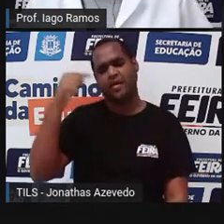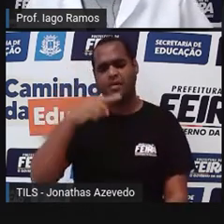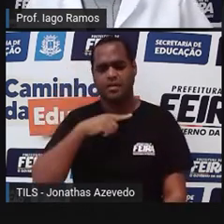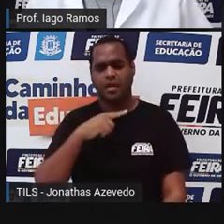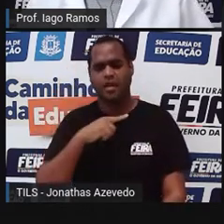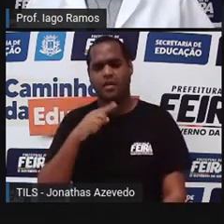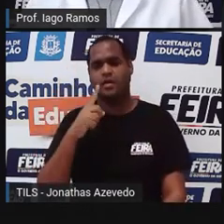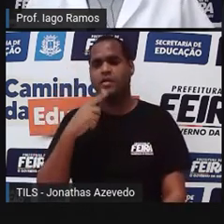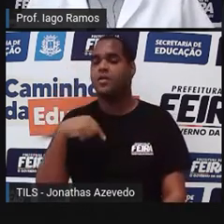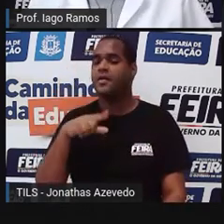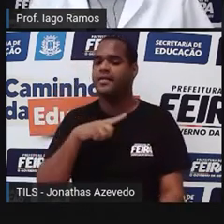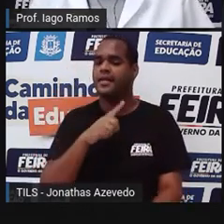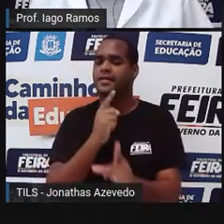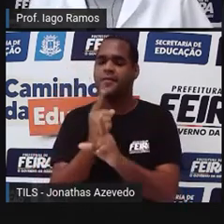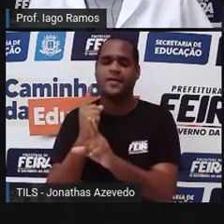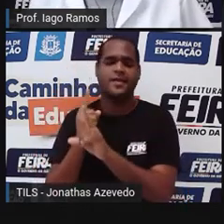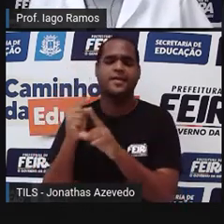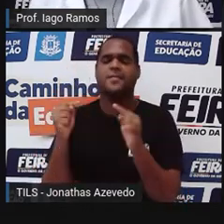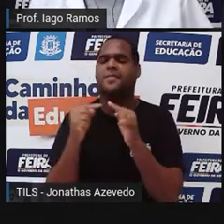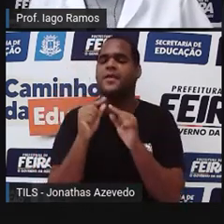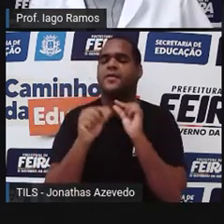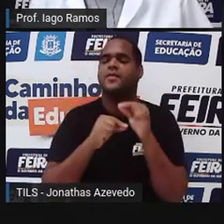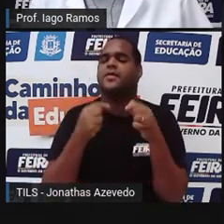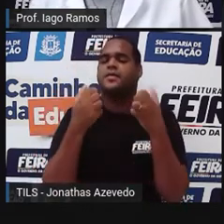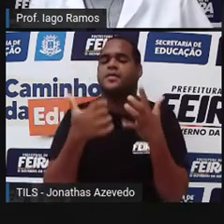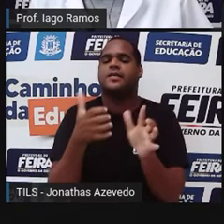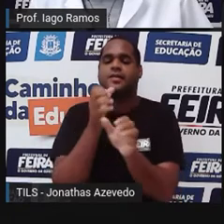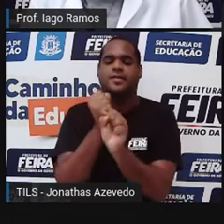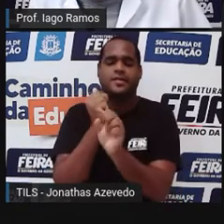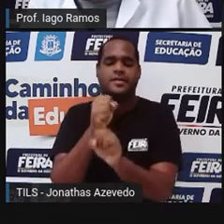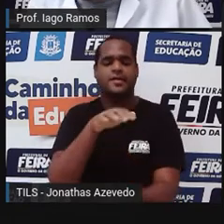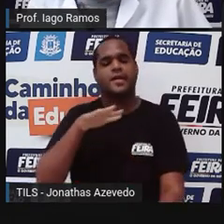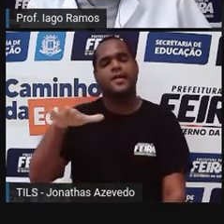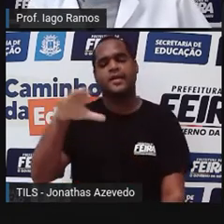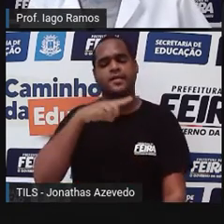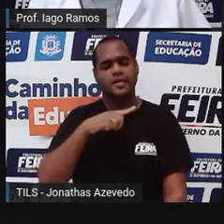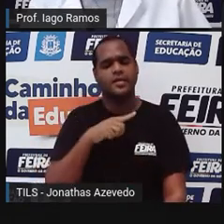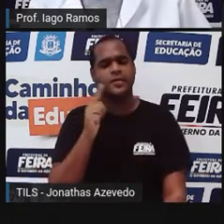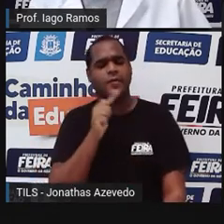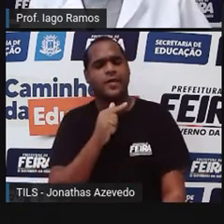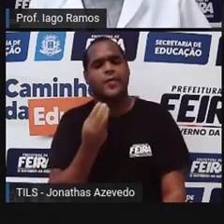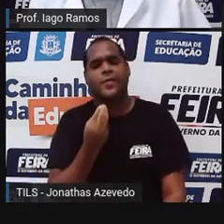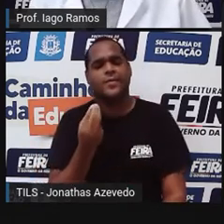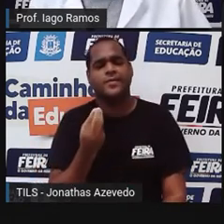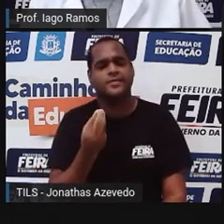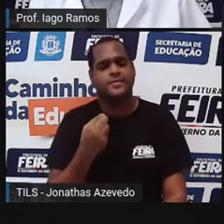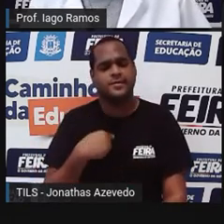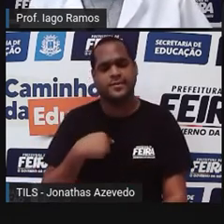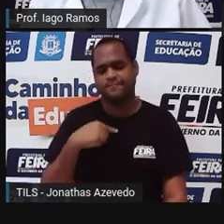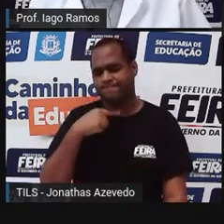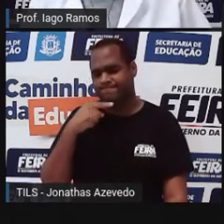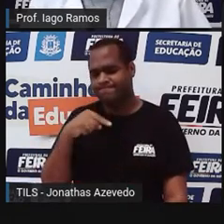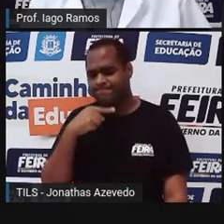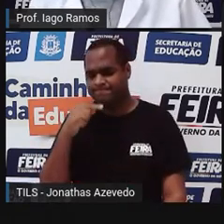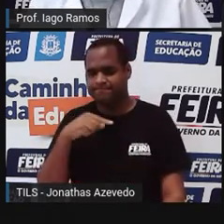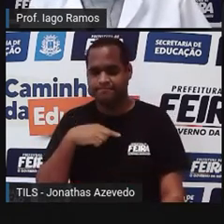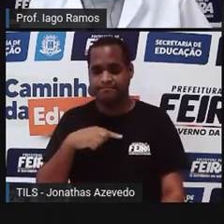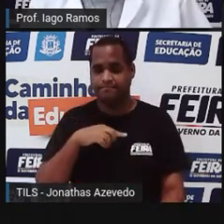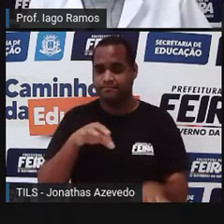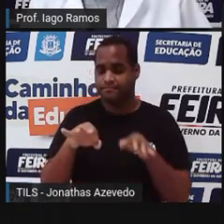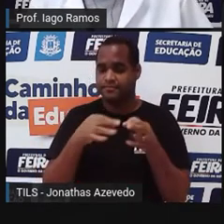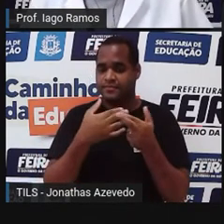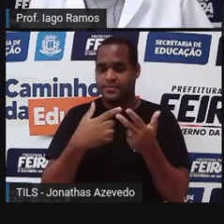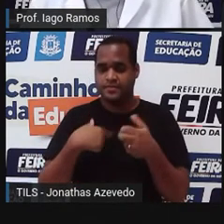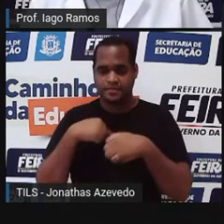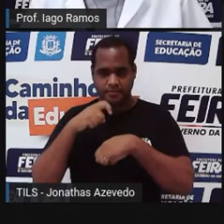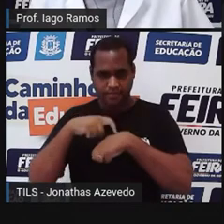encontrar uma forma de calcular a área desse losango, não Não consegui, mesmo se eu me dando esse tempo aí,